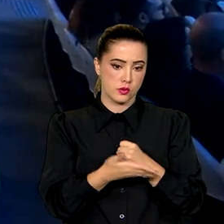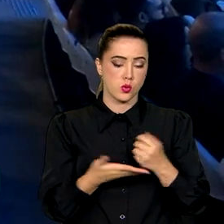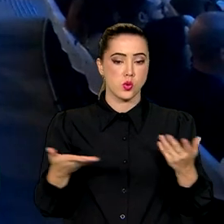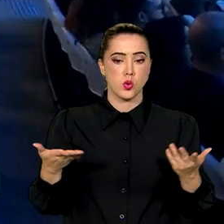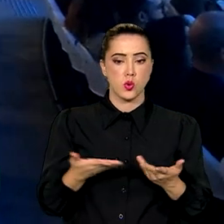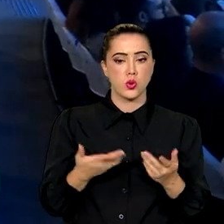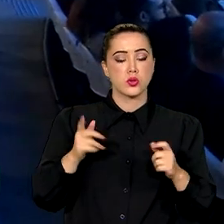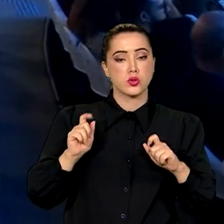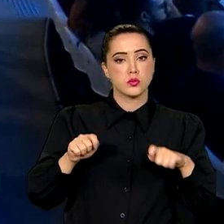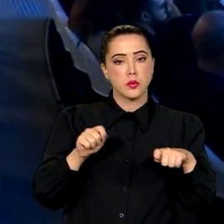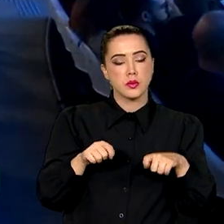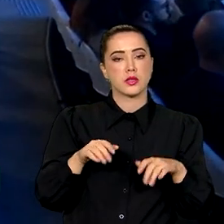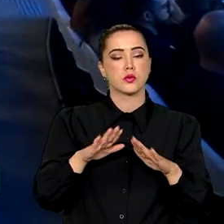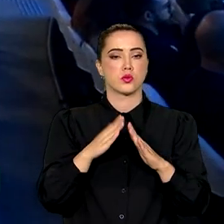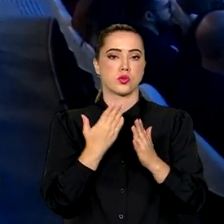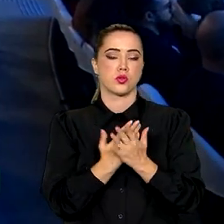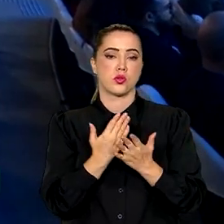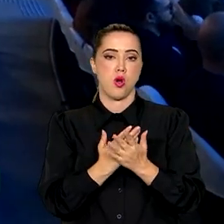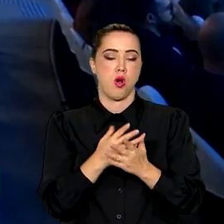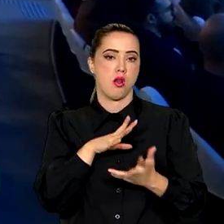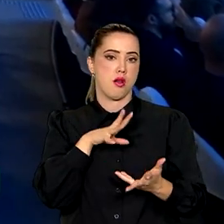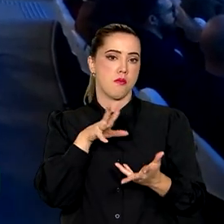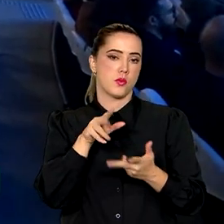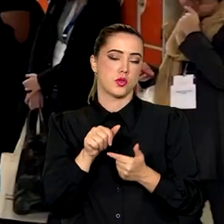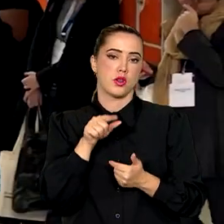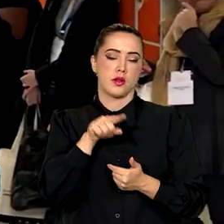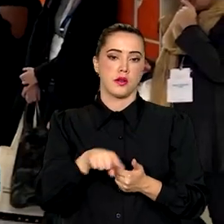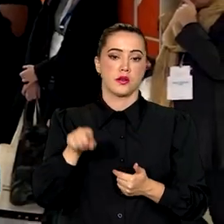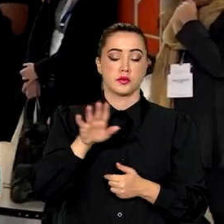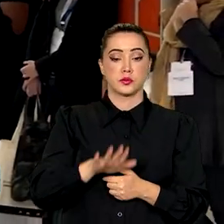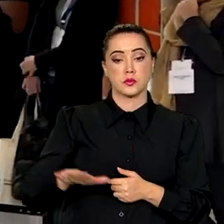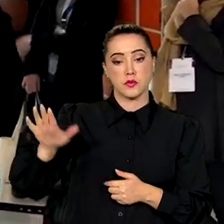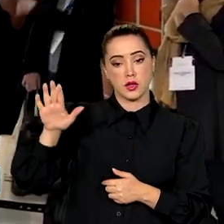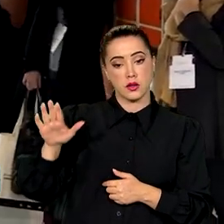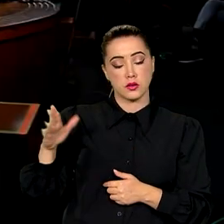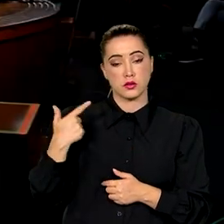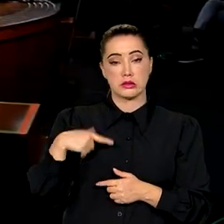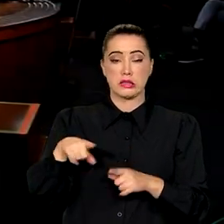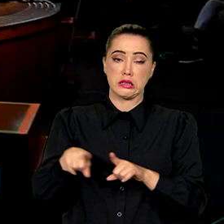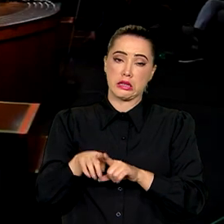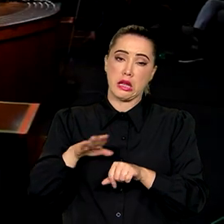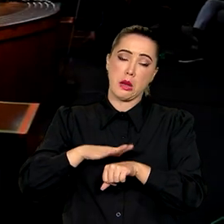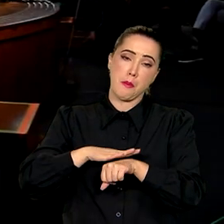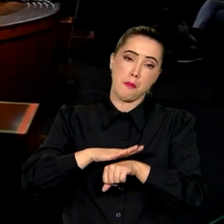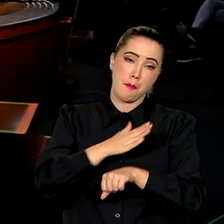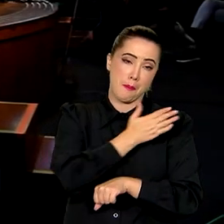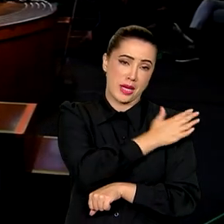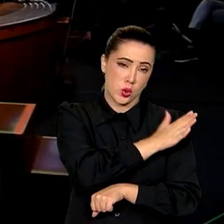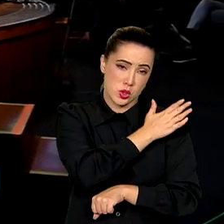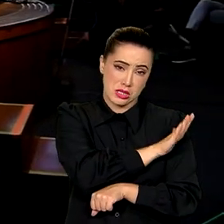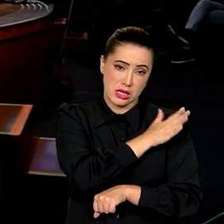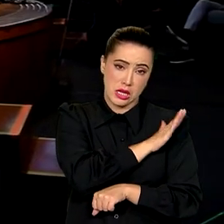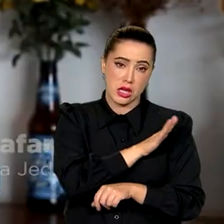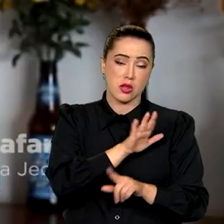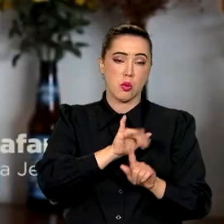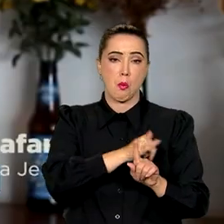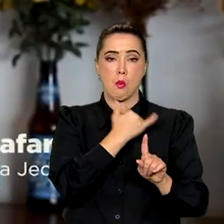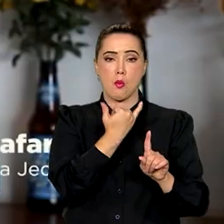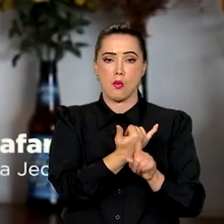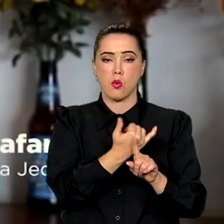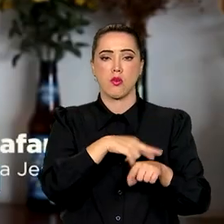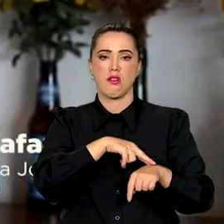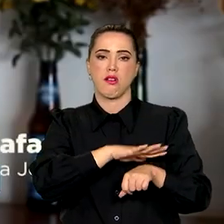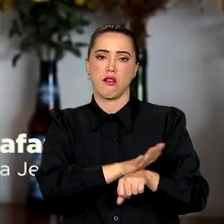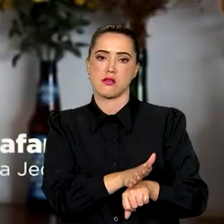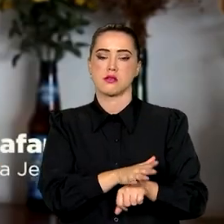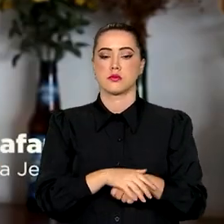atual cenário escolar, a nível global e nacional, contaminado pelo preconceito, bullying e racismo. Que sociedade a gente